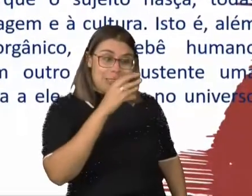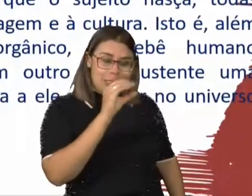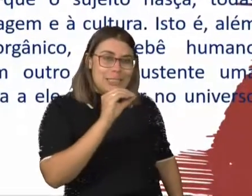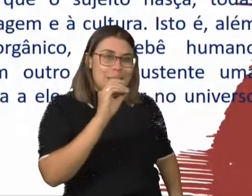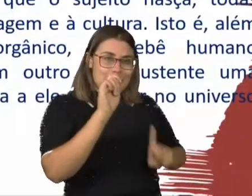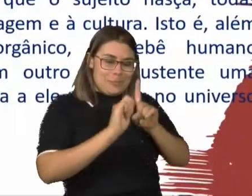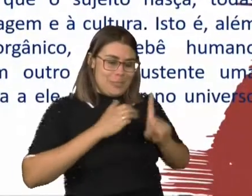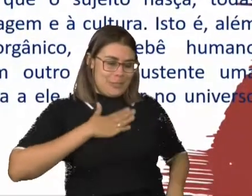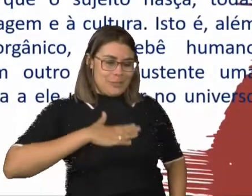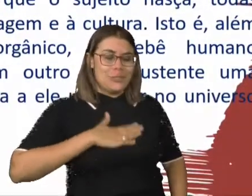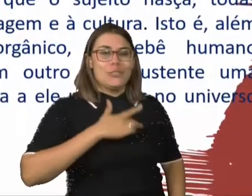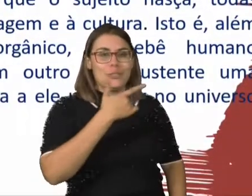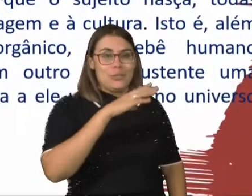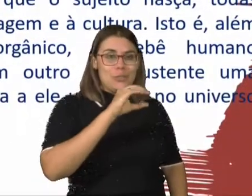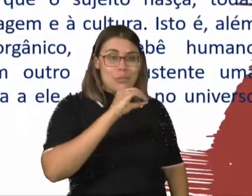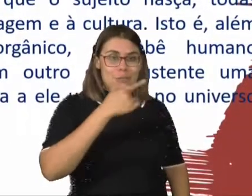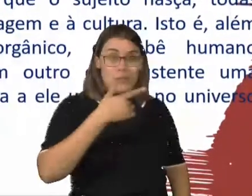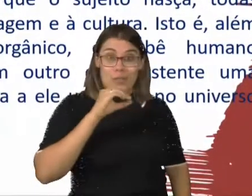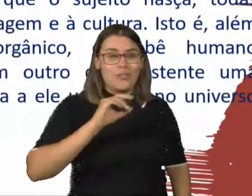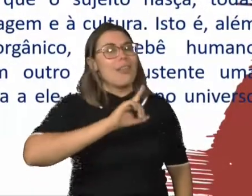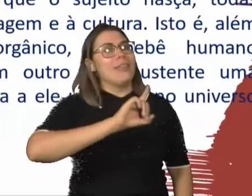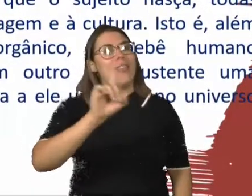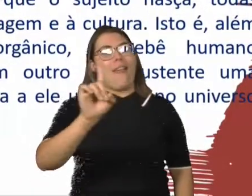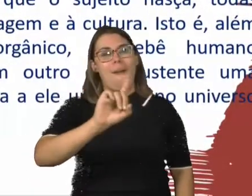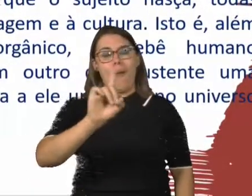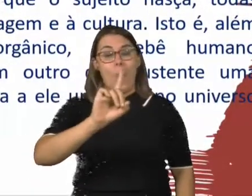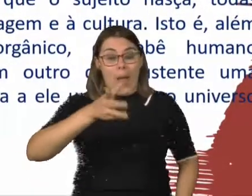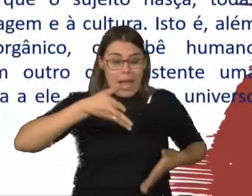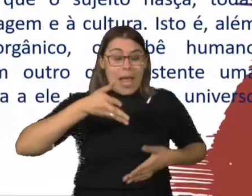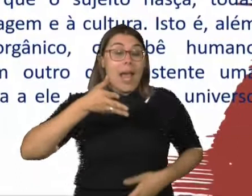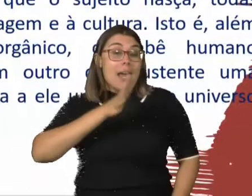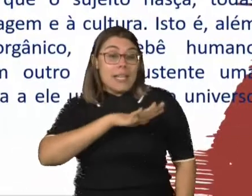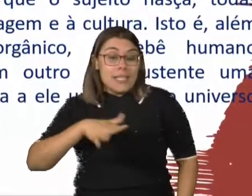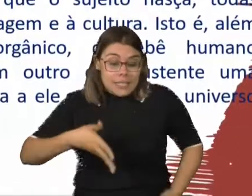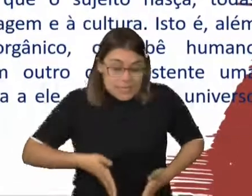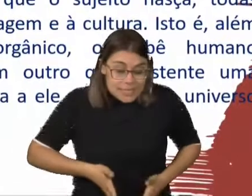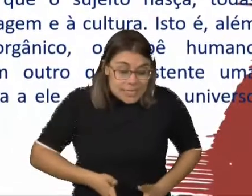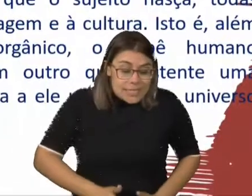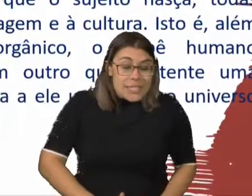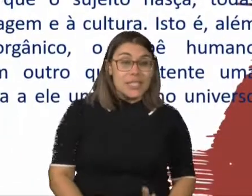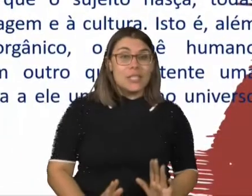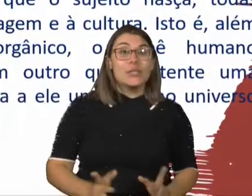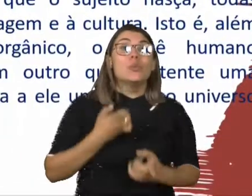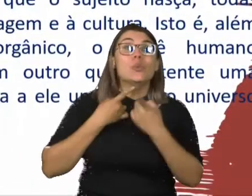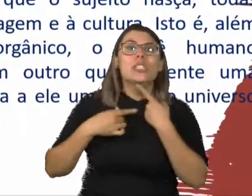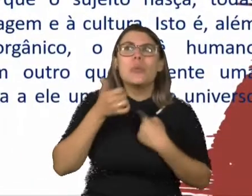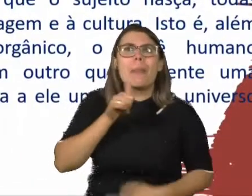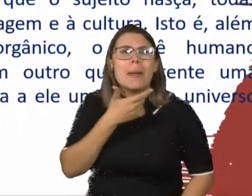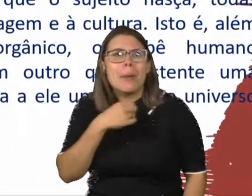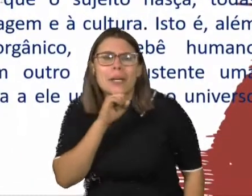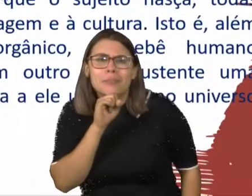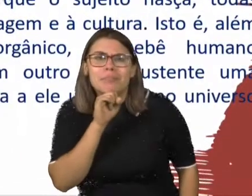2020? Não. Uma criança, ela já nasce com o desejo dos pais. E o que atravessa o desejo desses